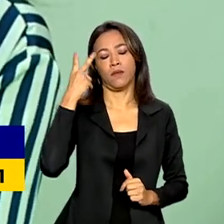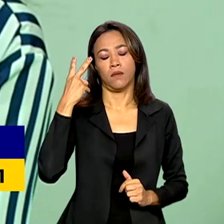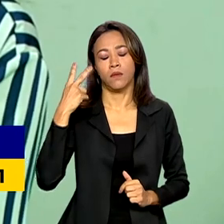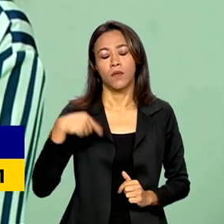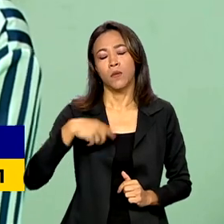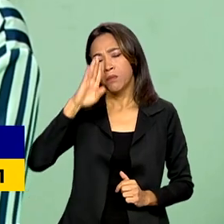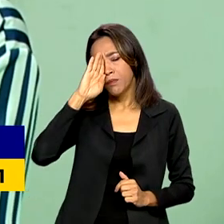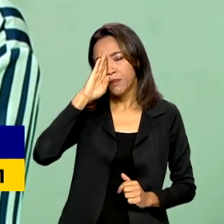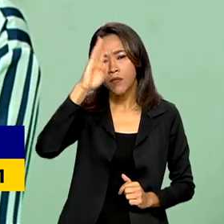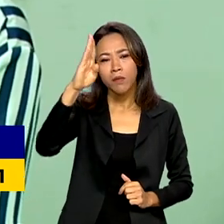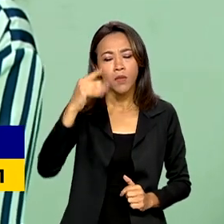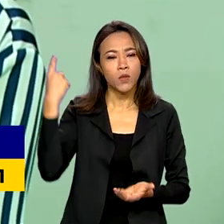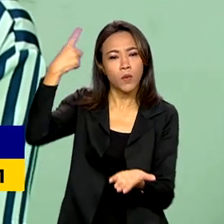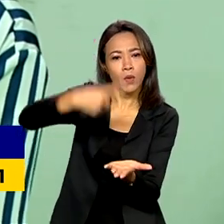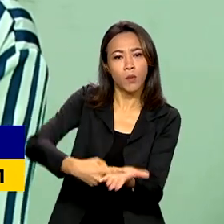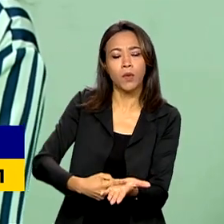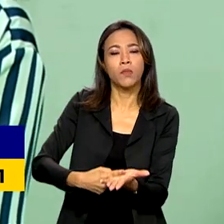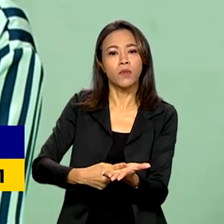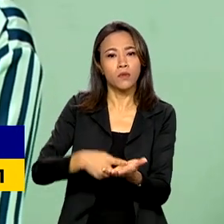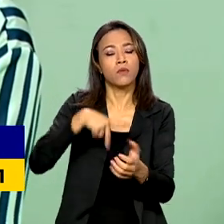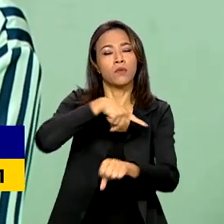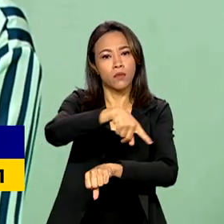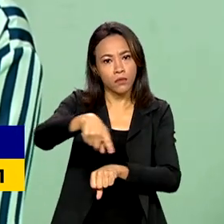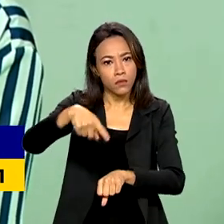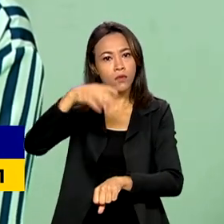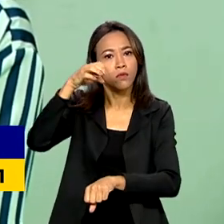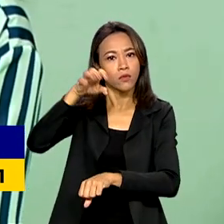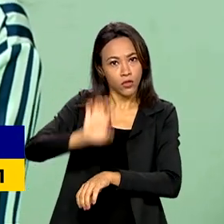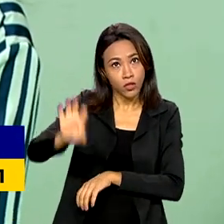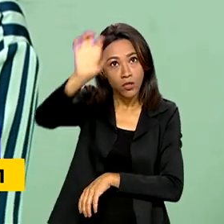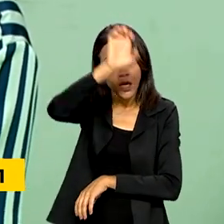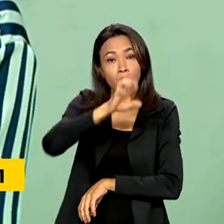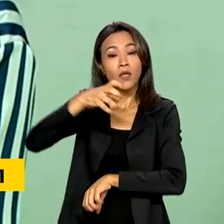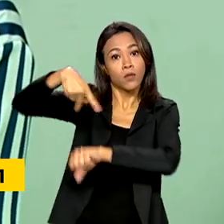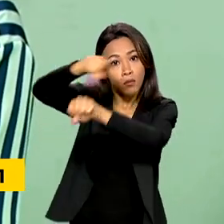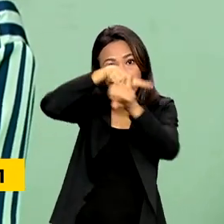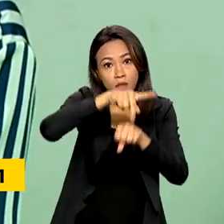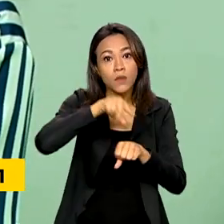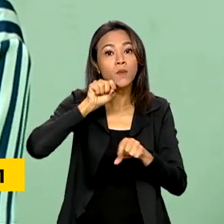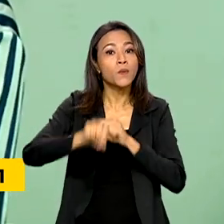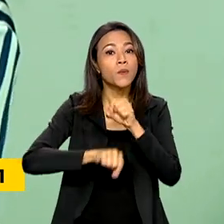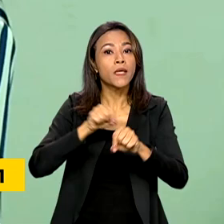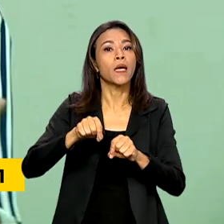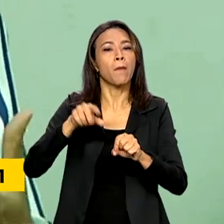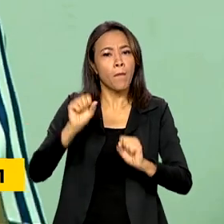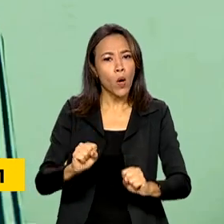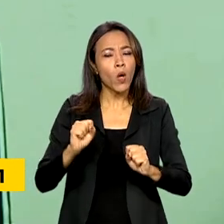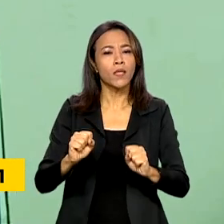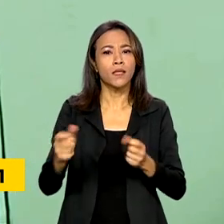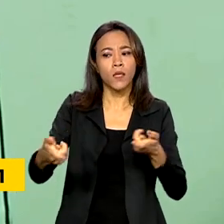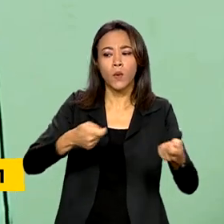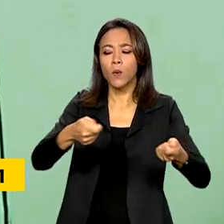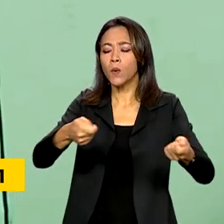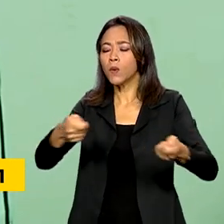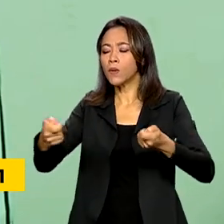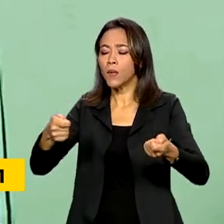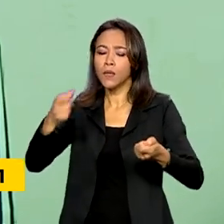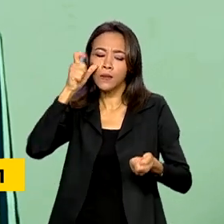que é fundamental do Estado. O Estado pode ser esse chancelador, esse moderador dos interesses.